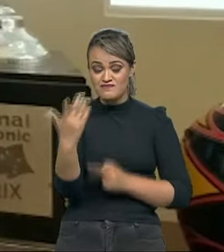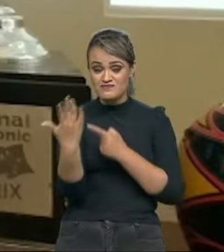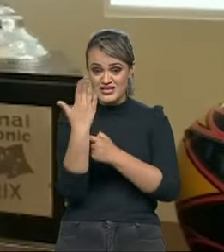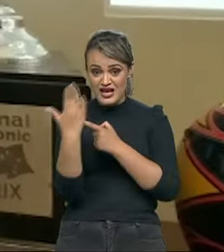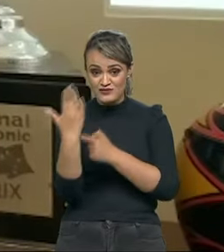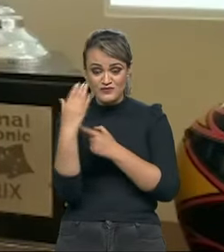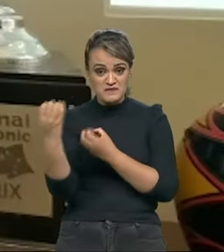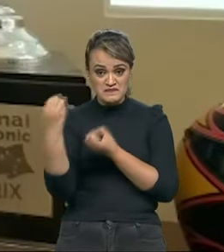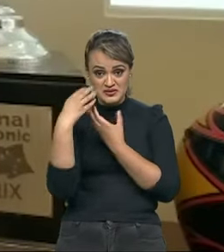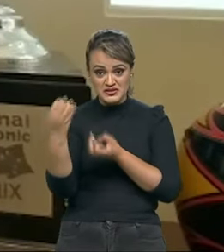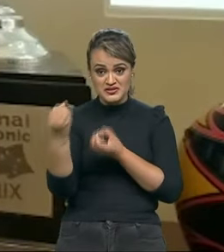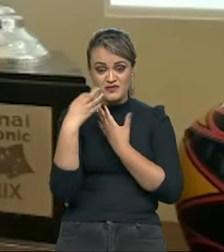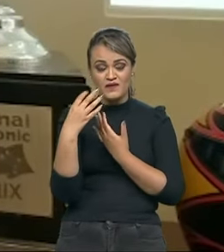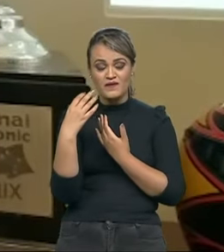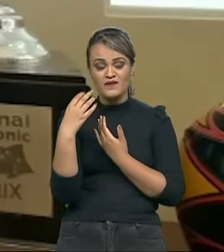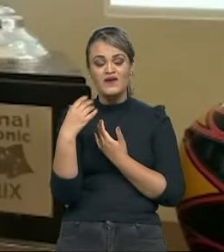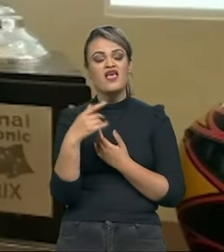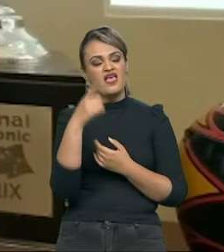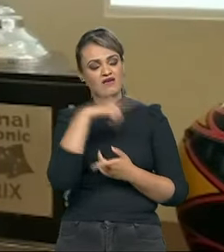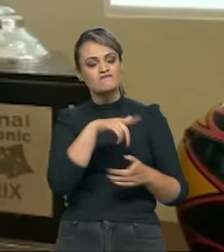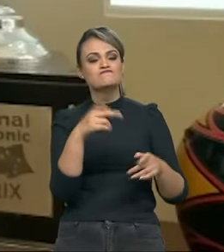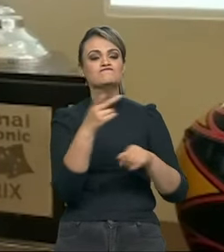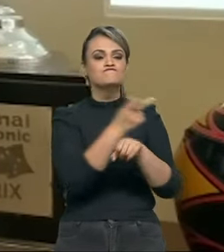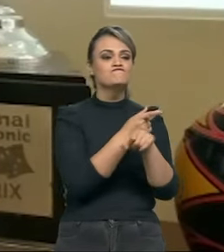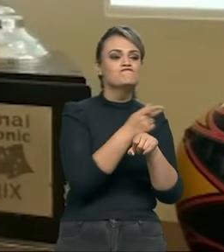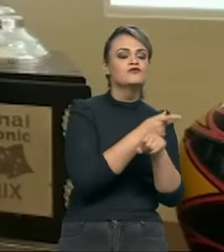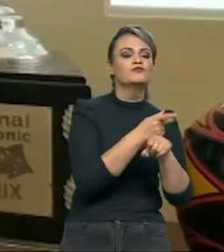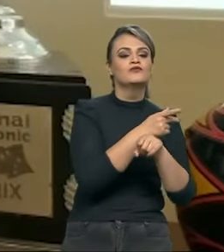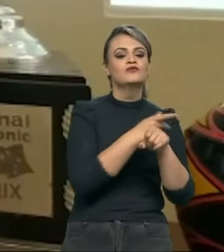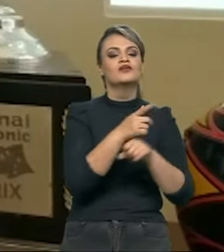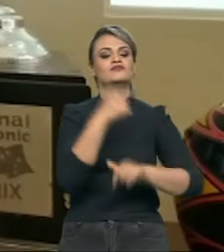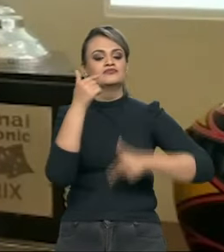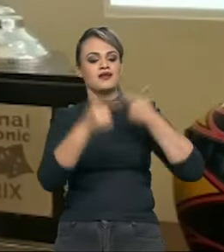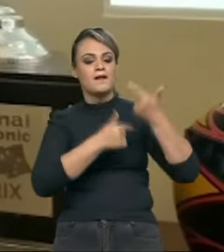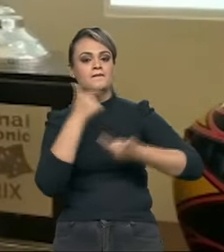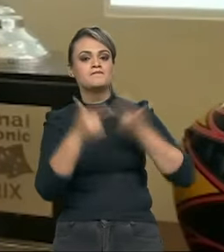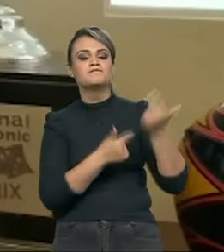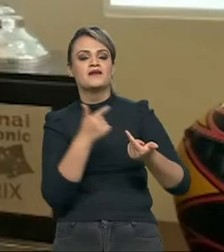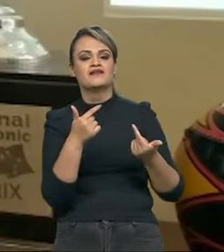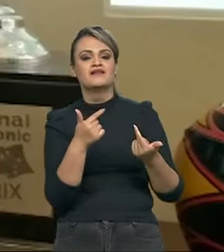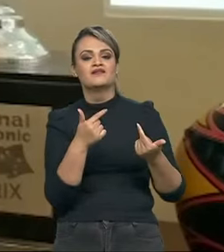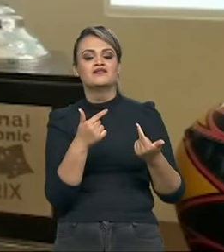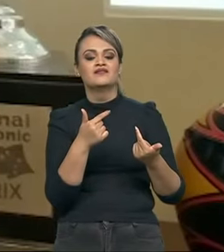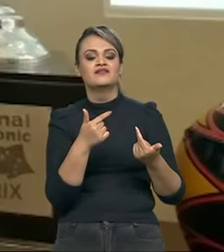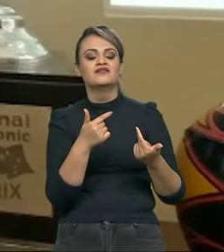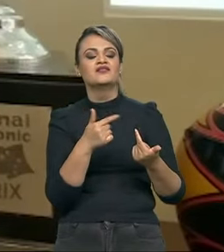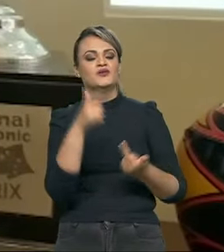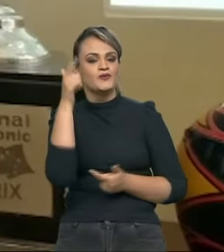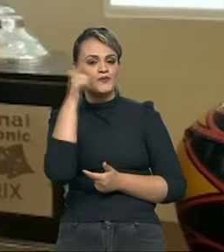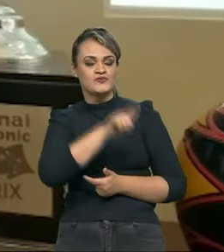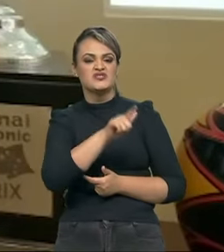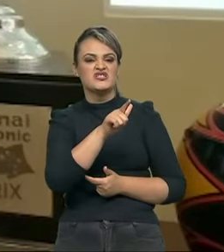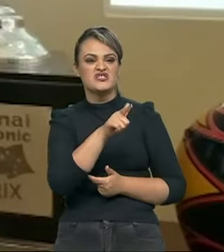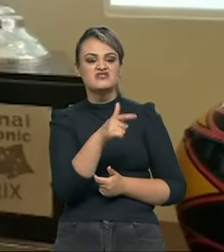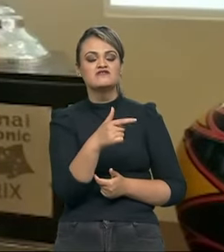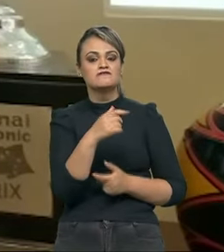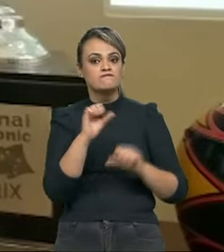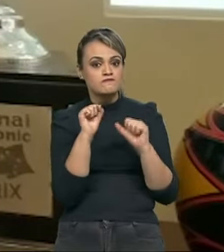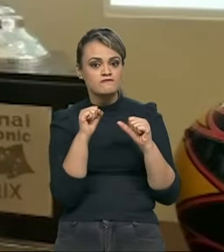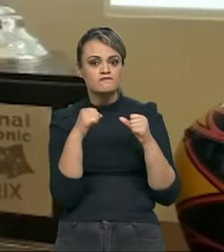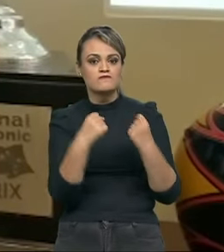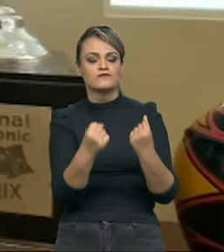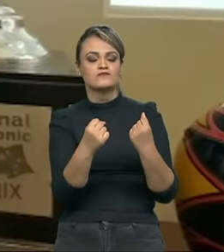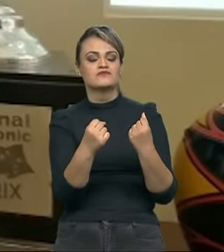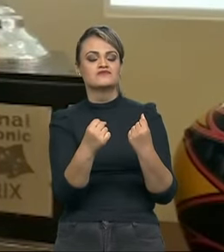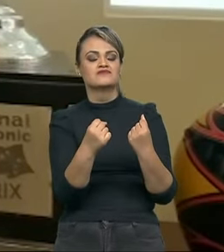plantou em mim, eu fui atrás de uma profissão, e fui com unhas e dentes